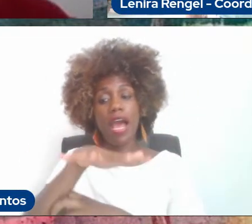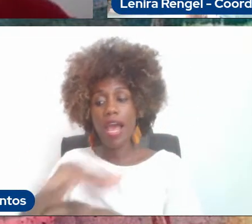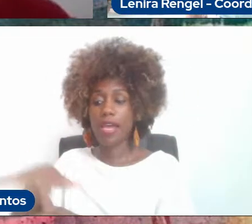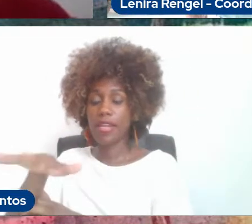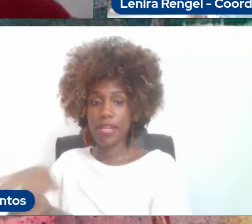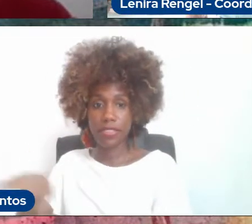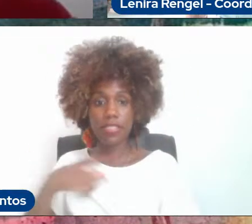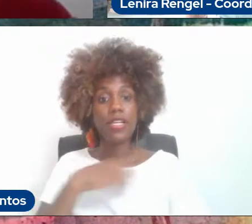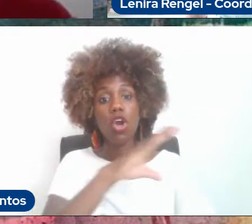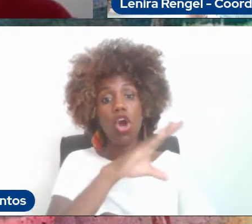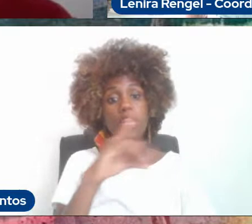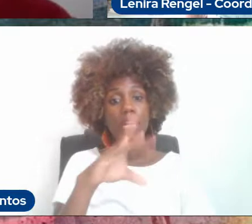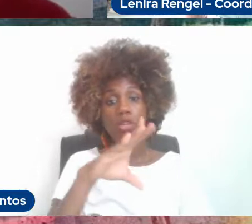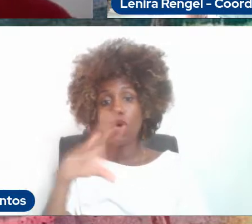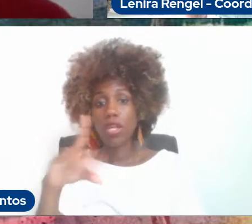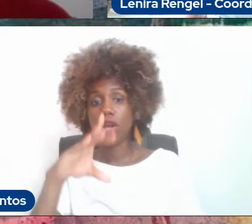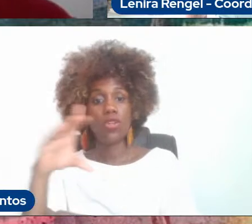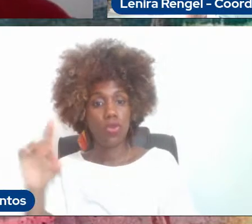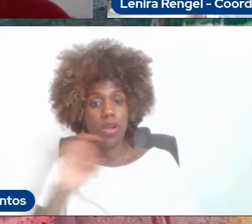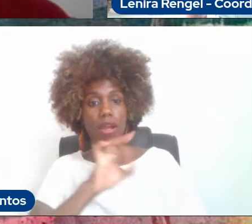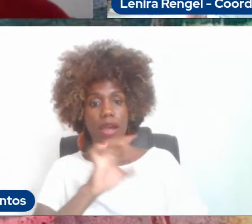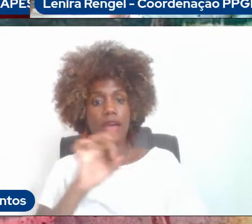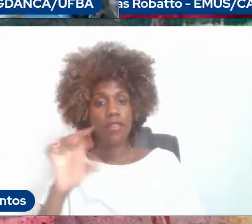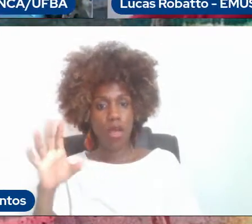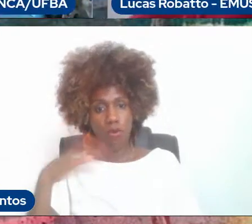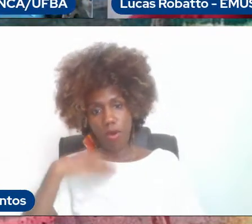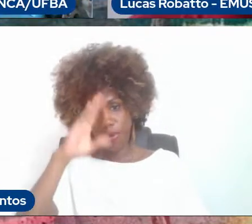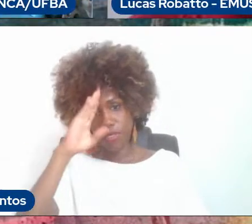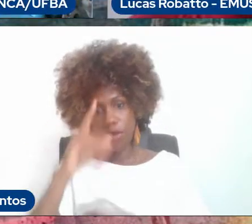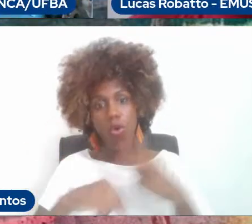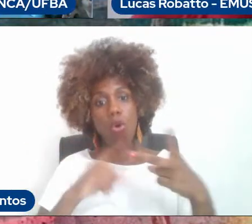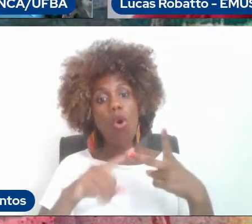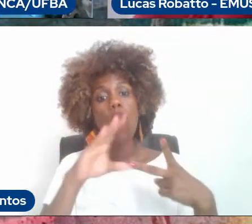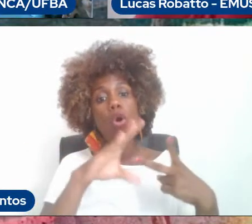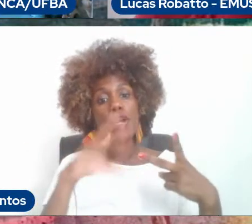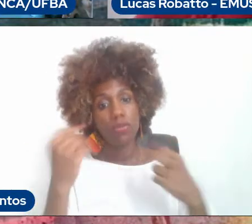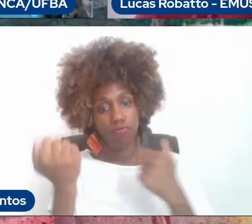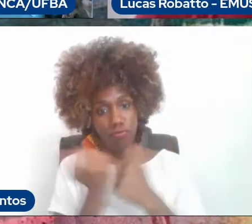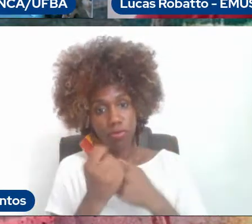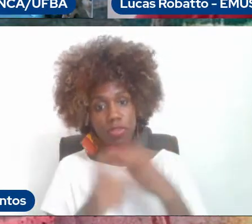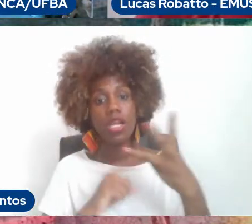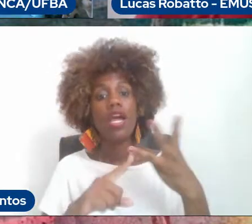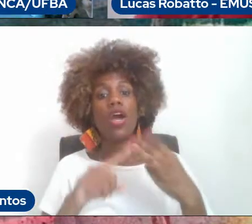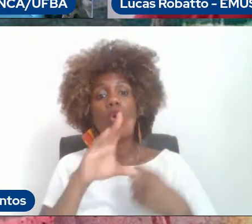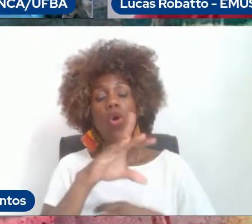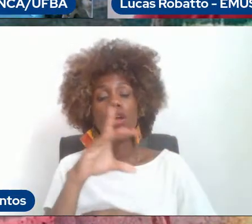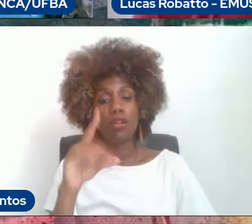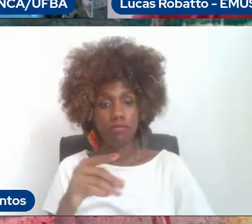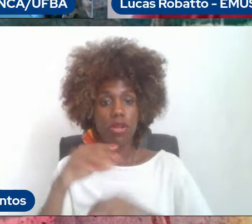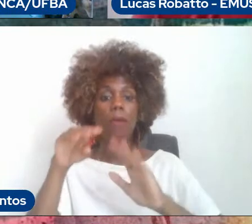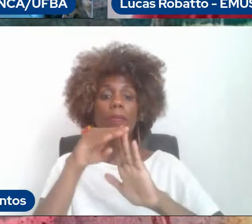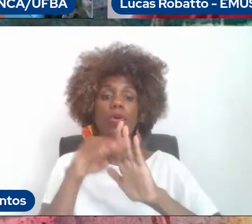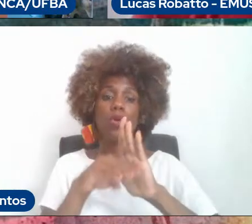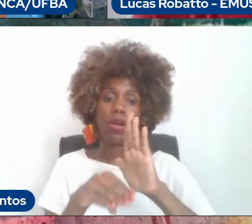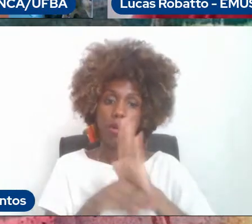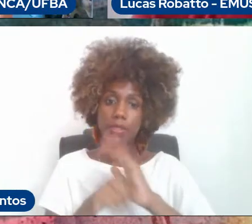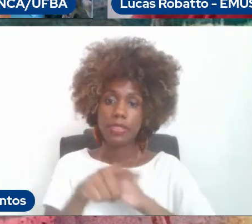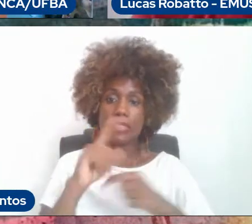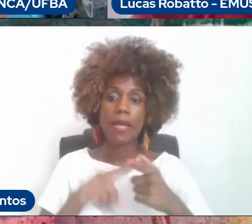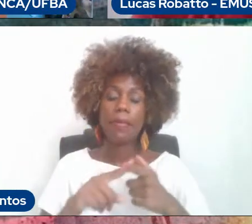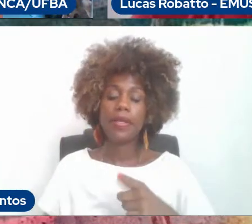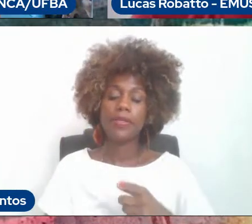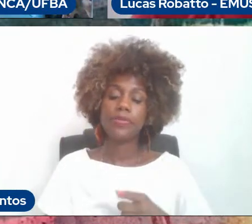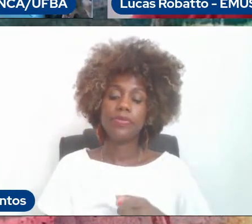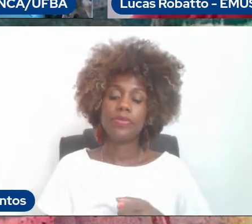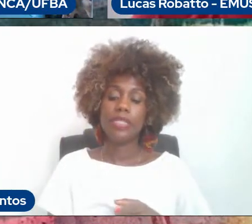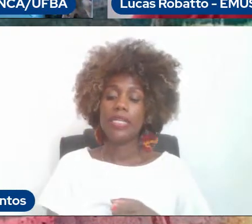coordenador, principal, um coordenador de junto e um coordenador para programas profissionais. Na área de